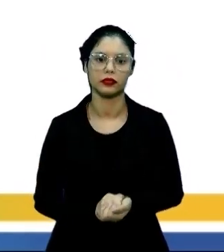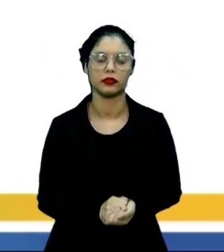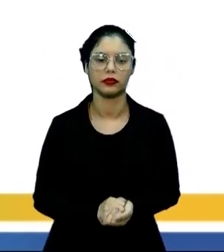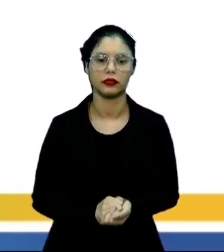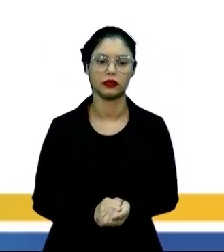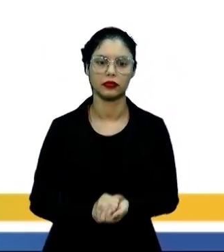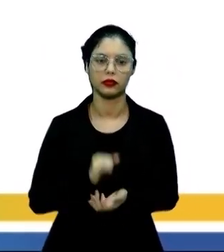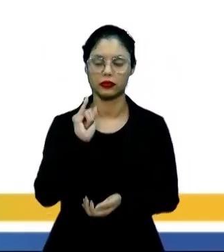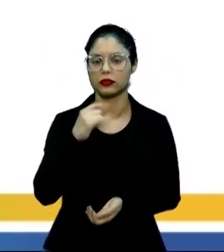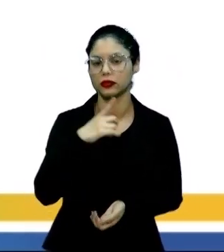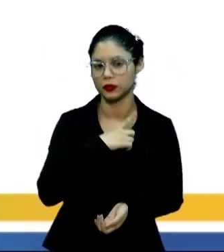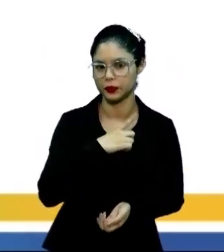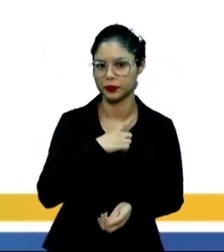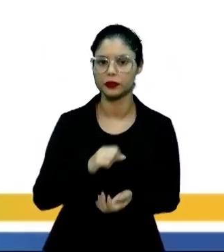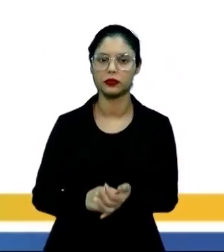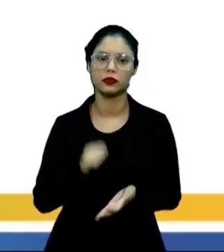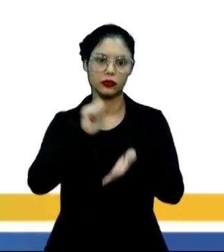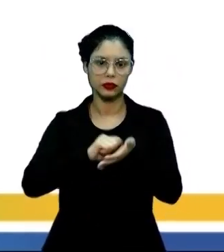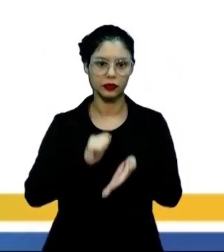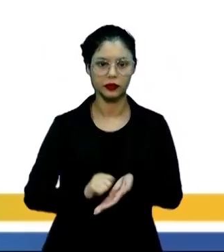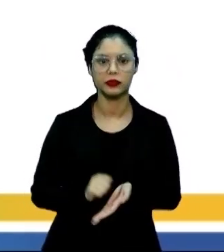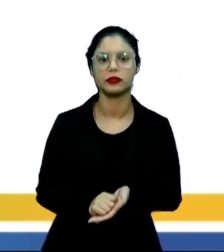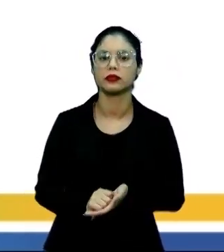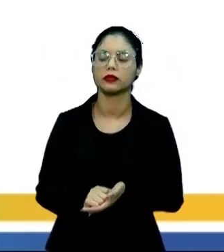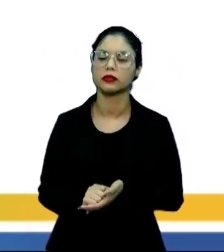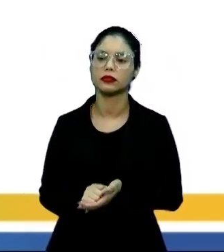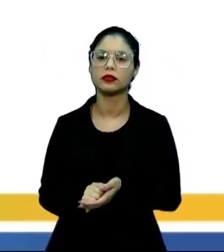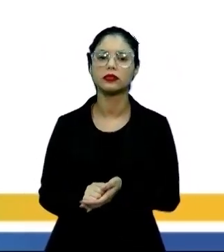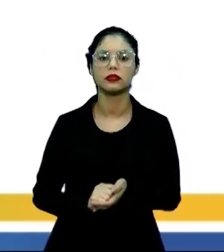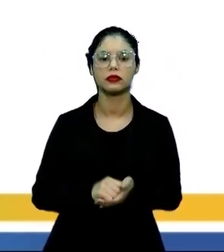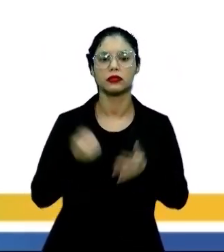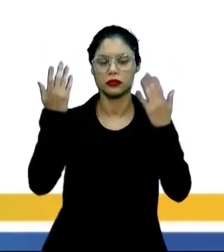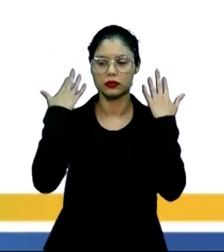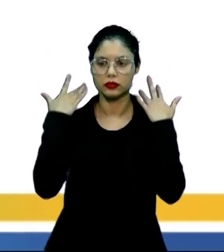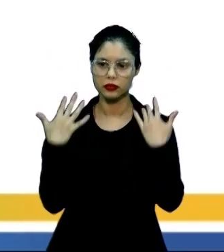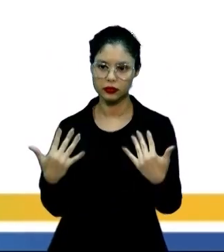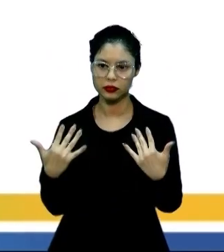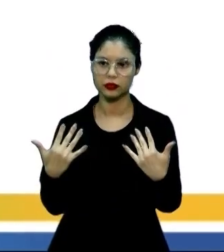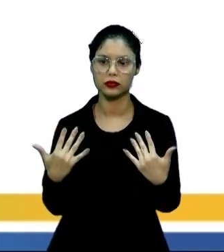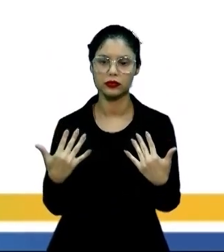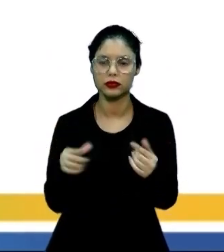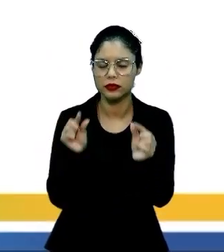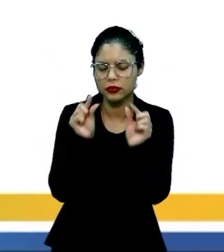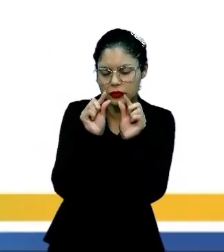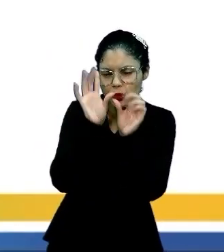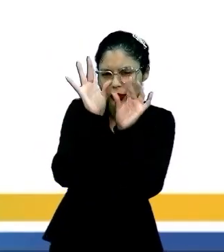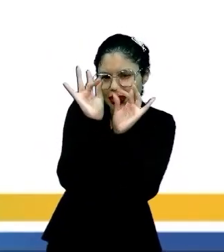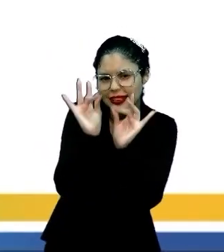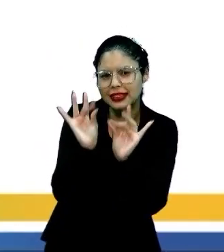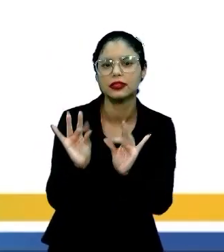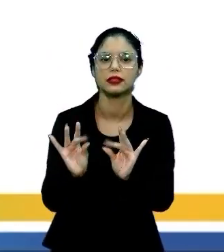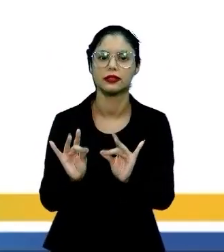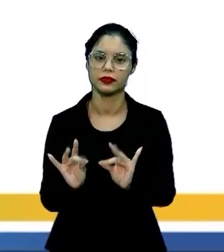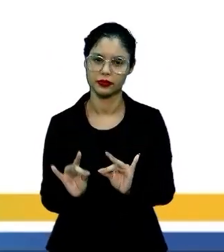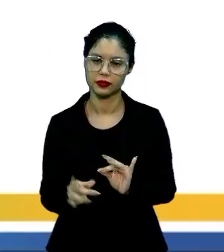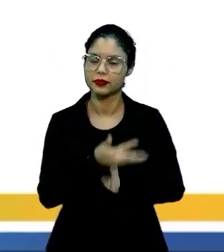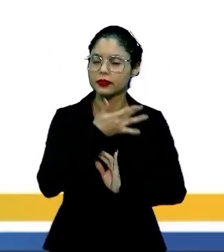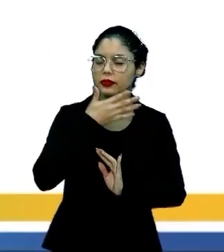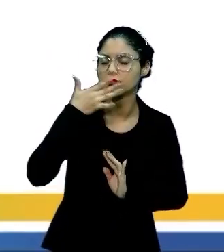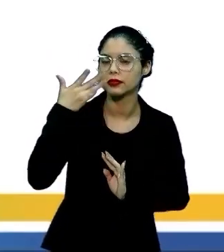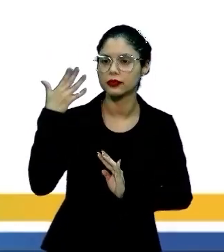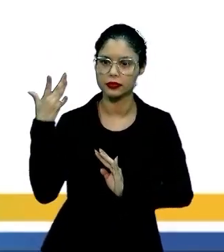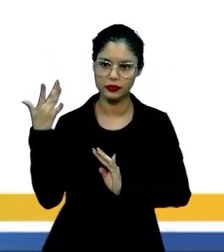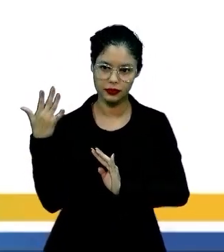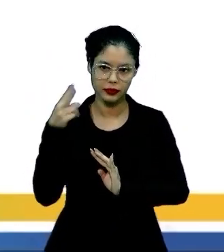se eu tenho uma descrição no realismo, no naturalismo, as minúcias ali, os cheiros, os